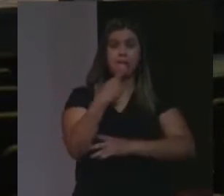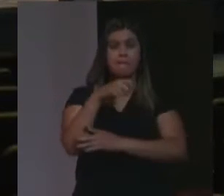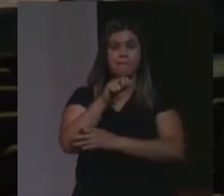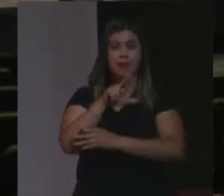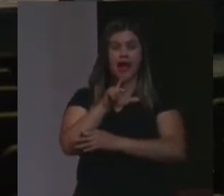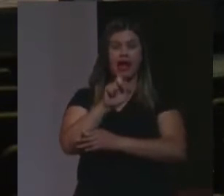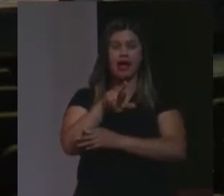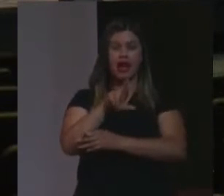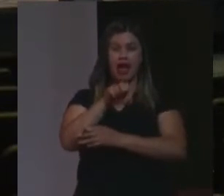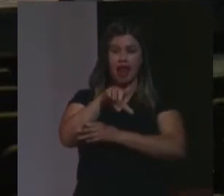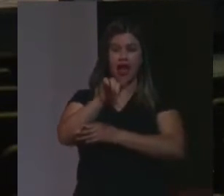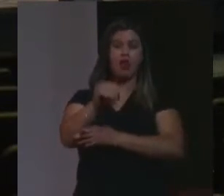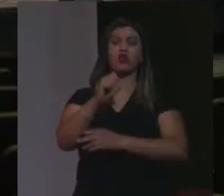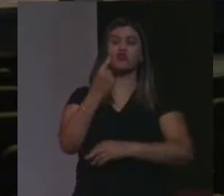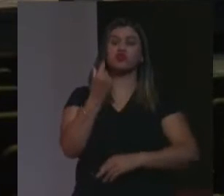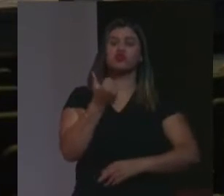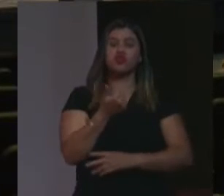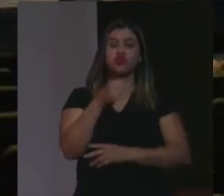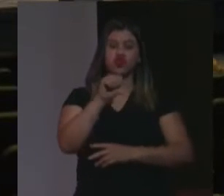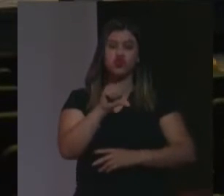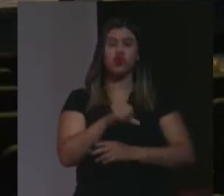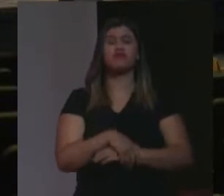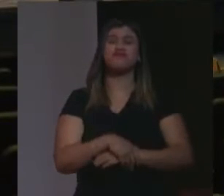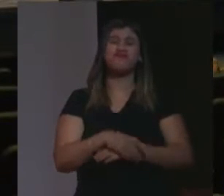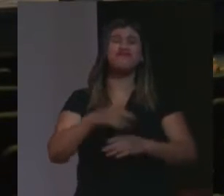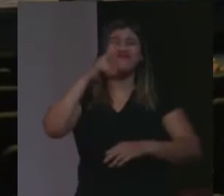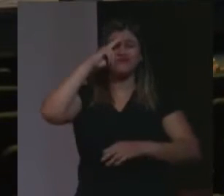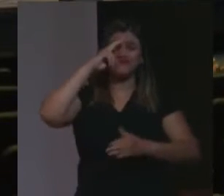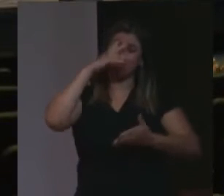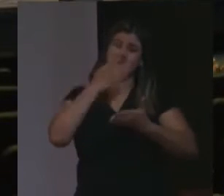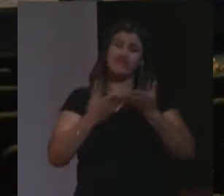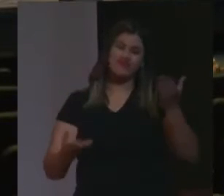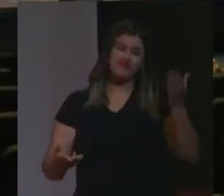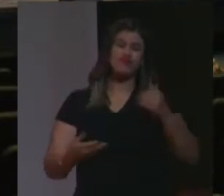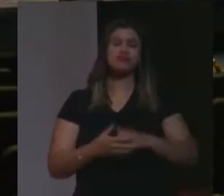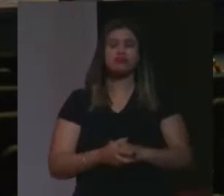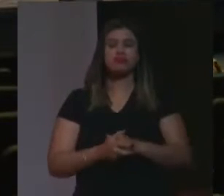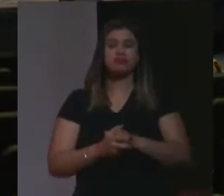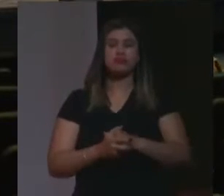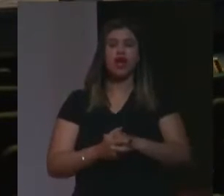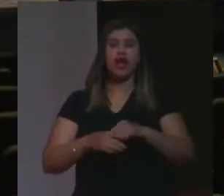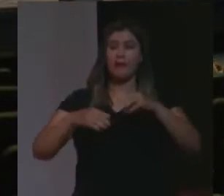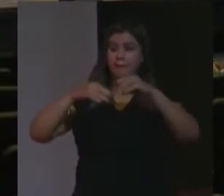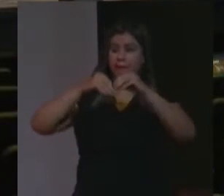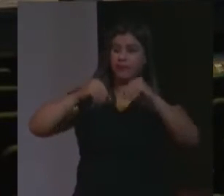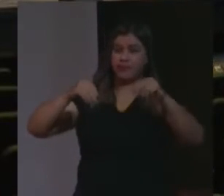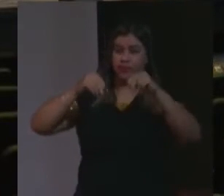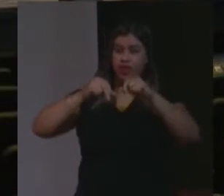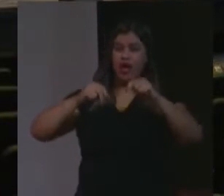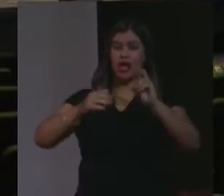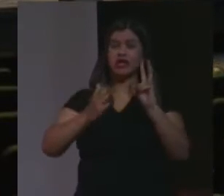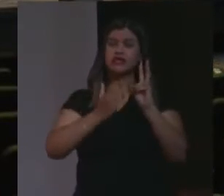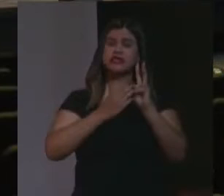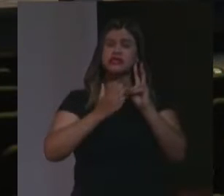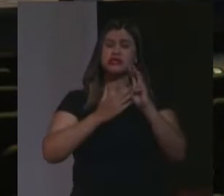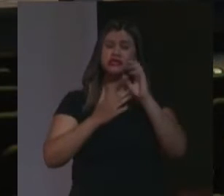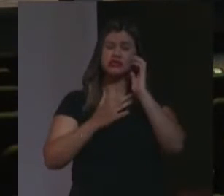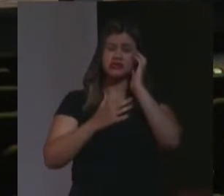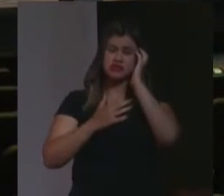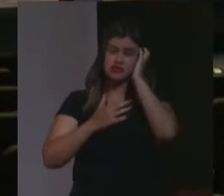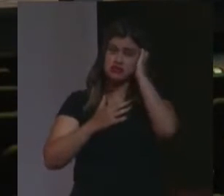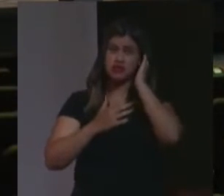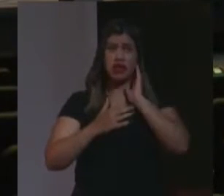uma história, que se perde, em relação, às terras indígenas, eu quero pegar, só